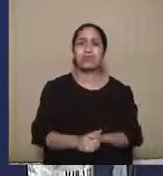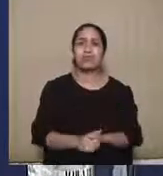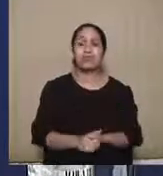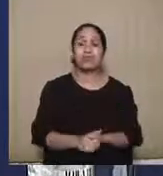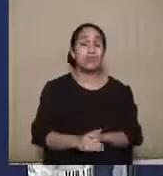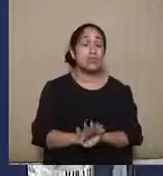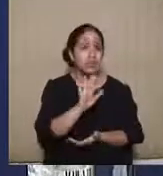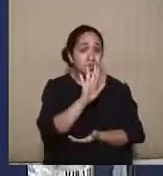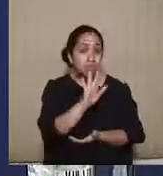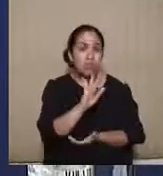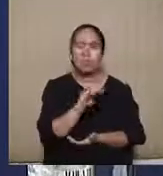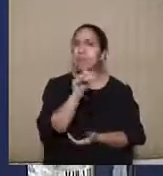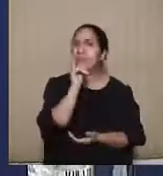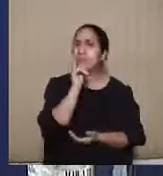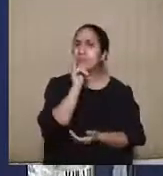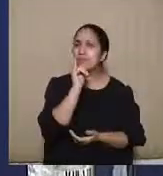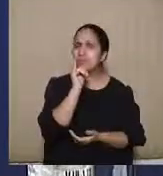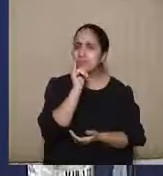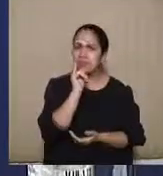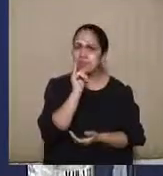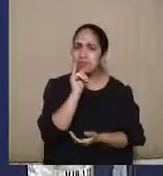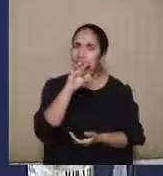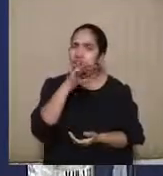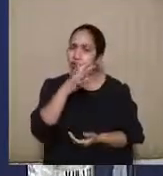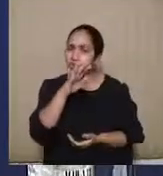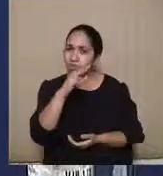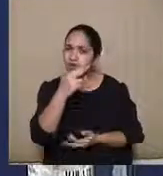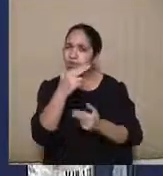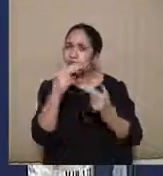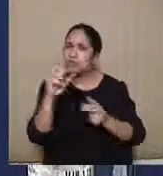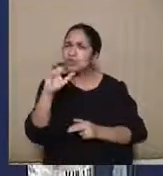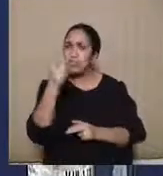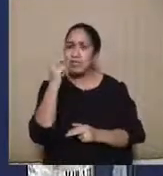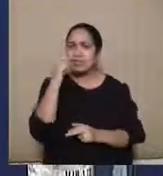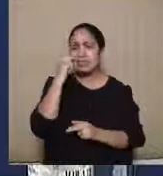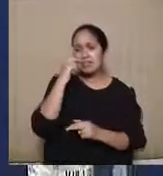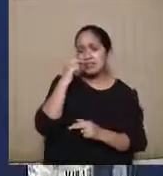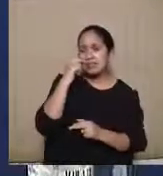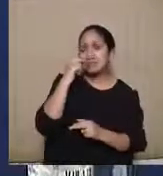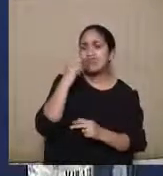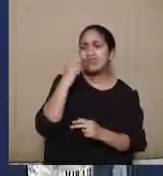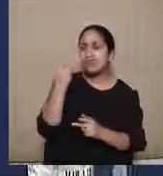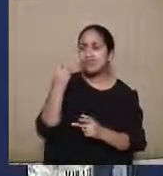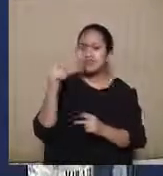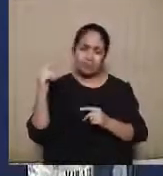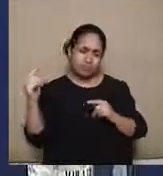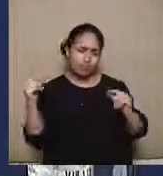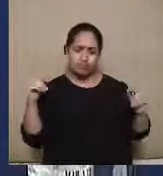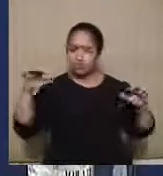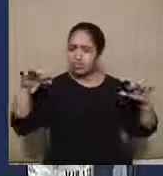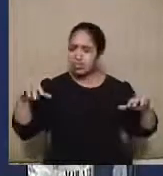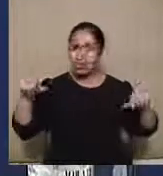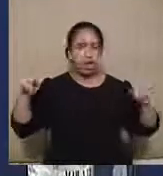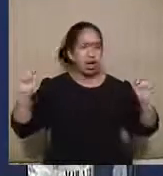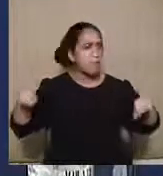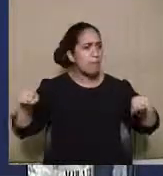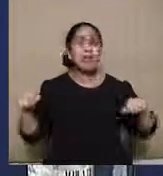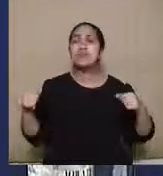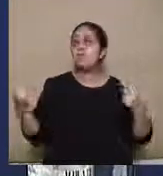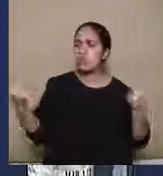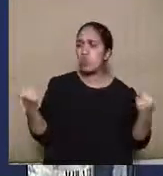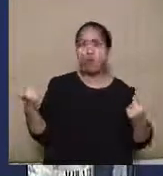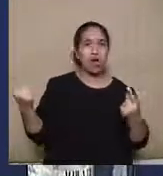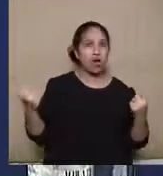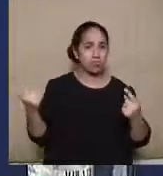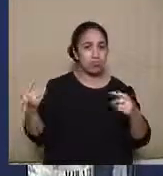interessante perceber, por exemplo, que vão haver situações em que pode haver algum conflito da ideia de qual órgão jurisdicional seria o competente, quando há